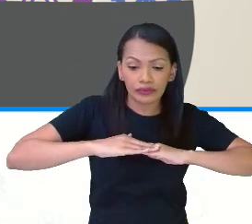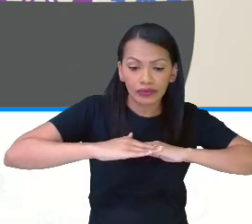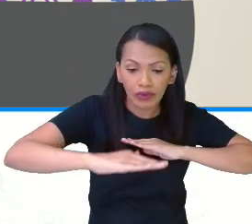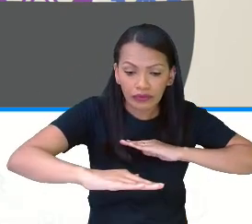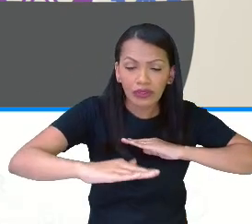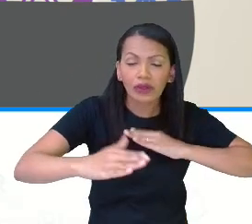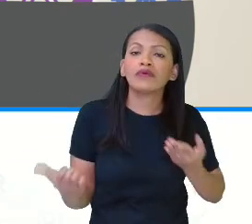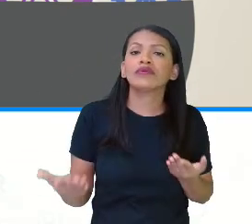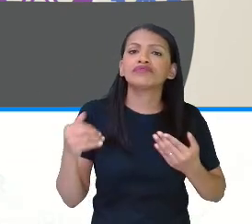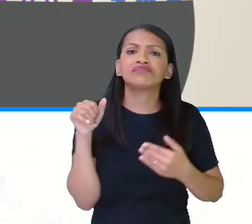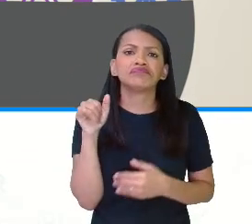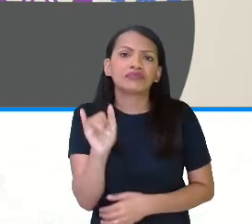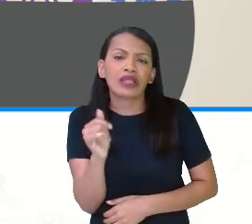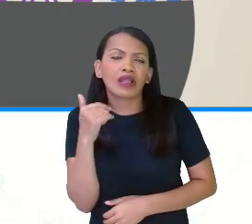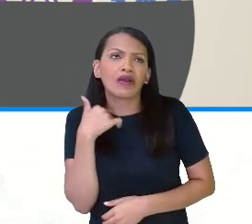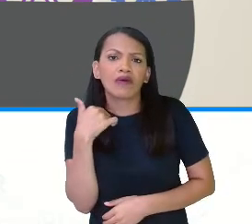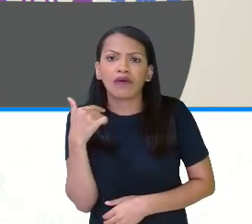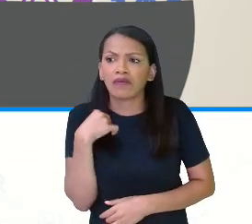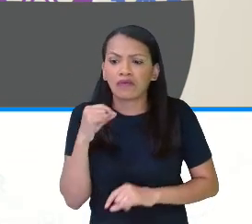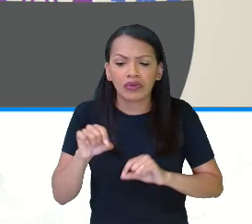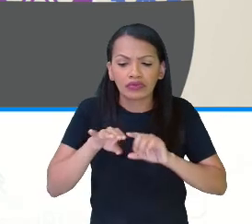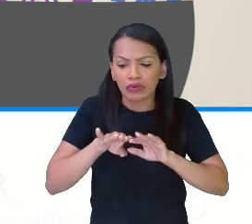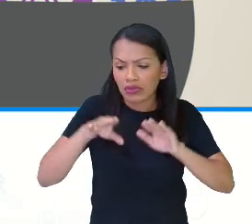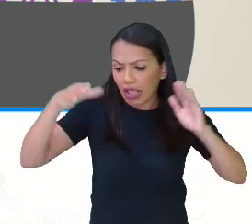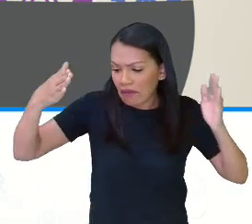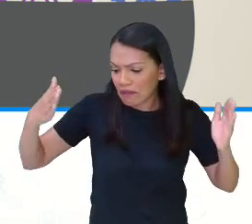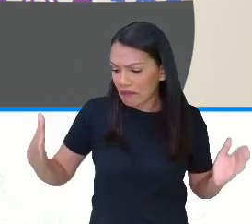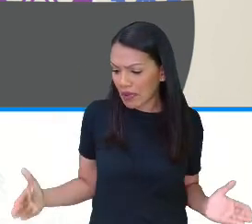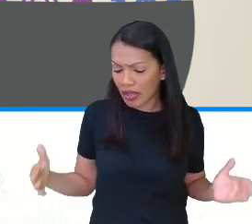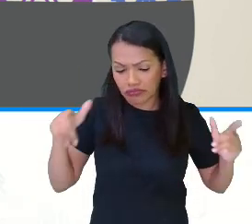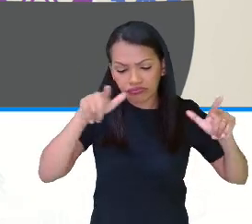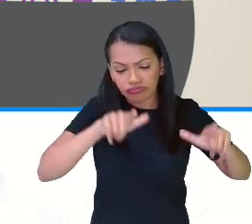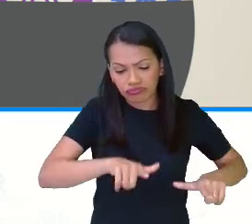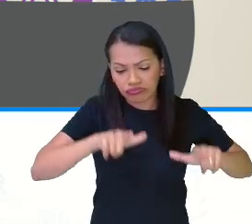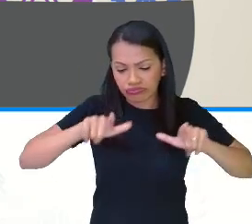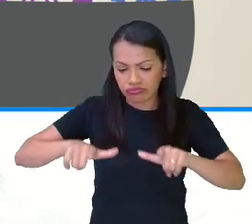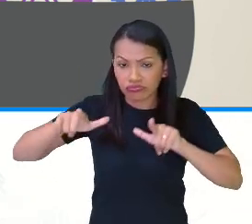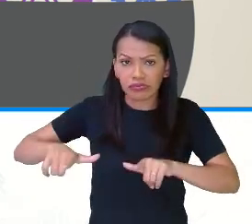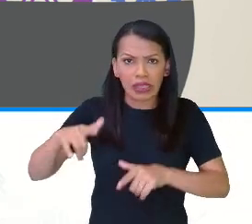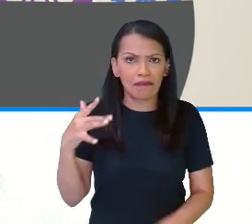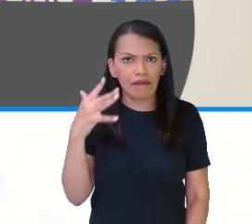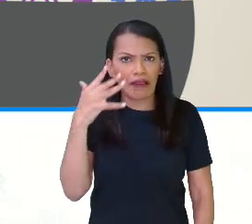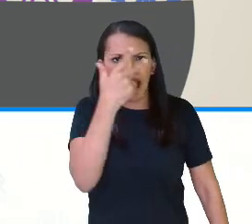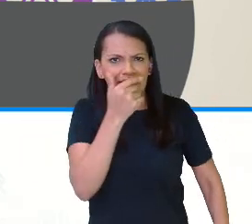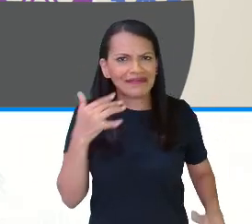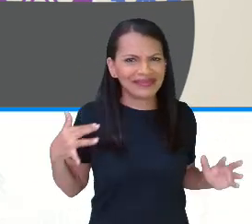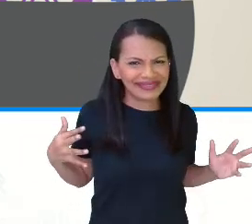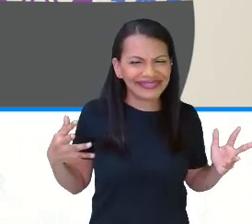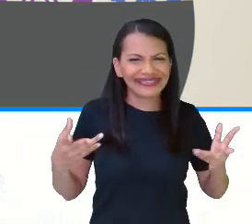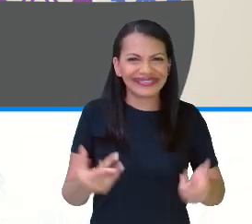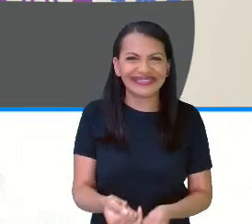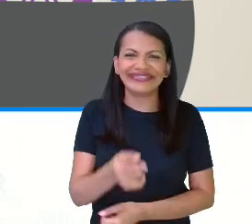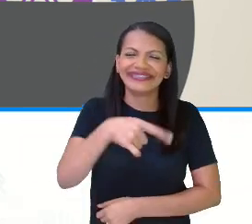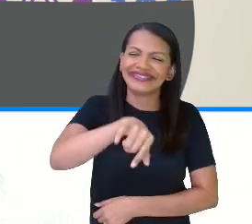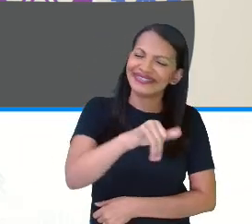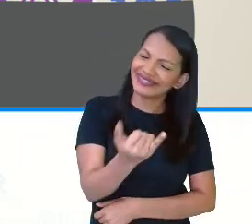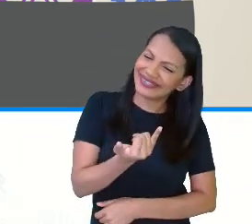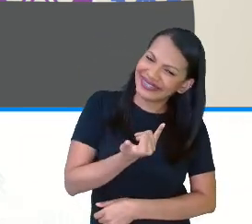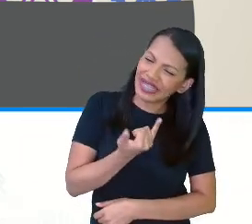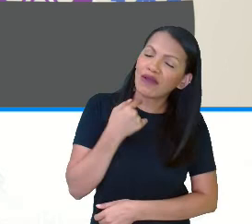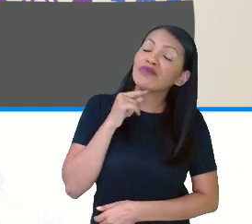meu chão, se eu vou colocar aqui na minha mesa, né, para fazer um mosaico bem maravilhoso, e aí eu quero